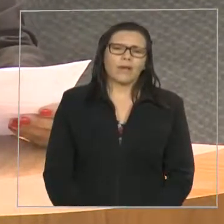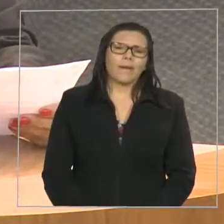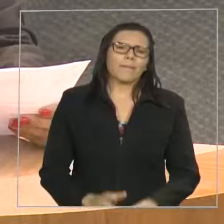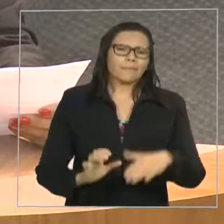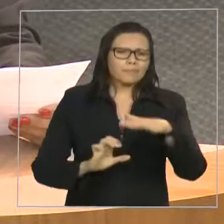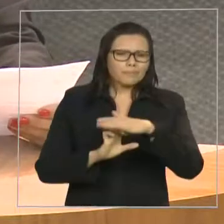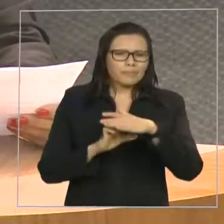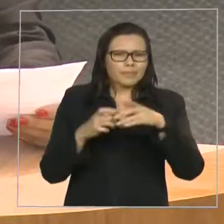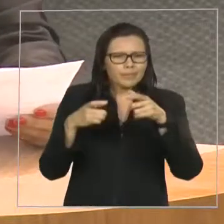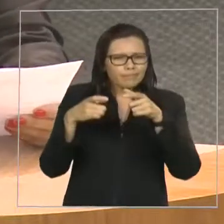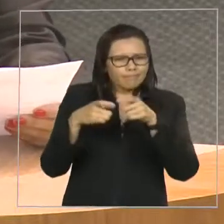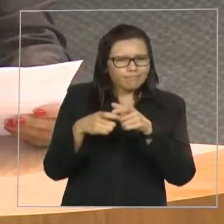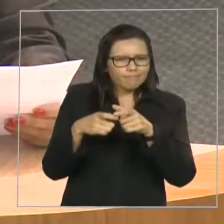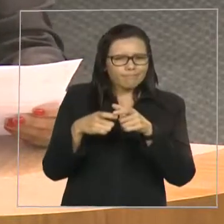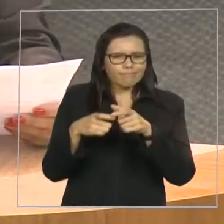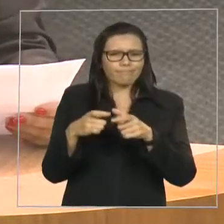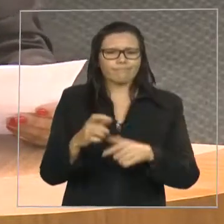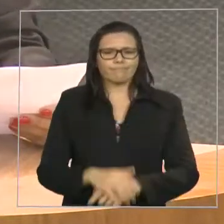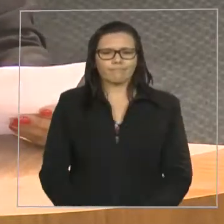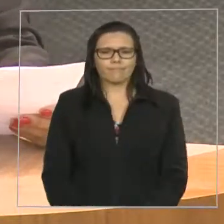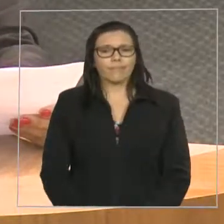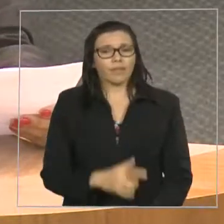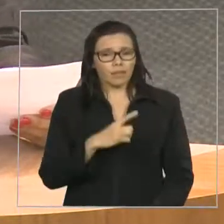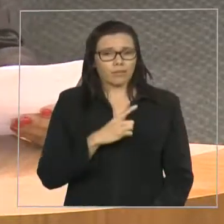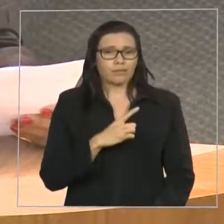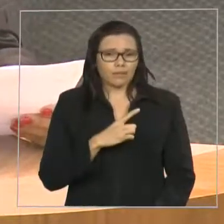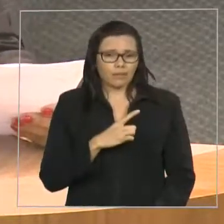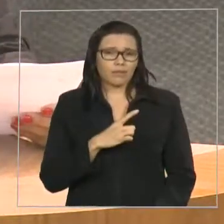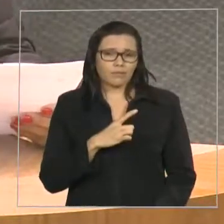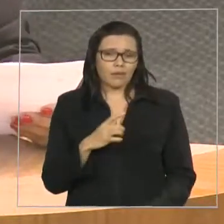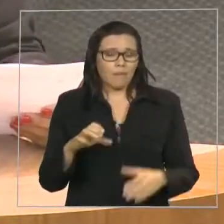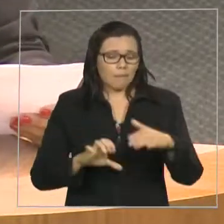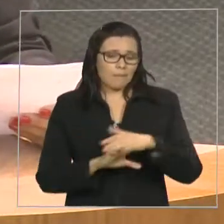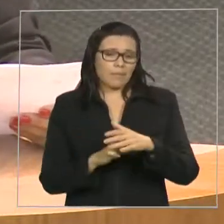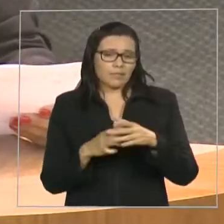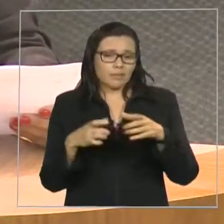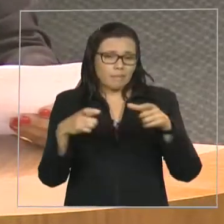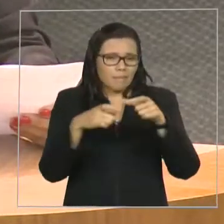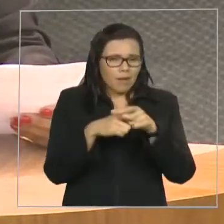das menores às maiores.